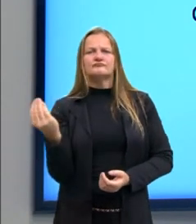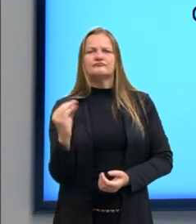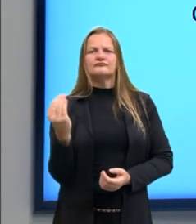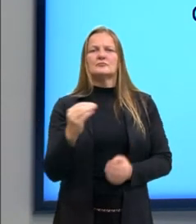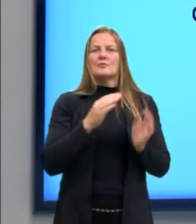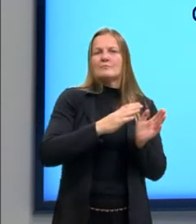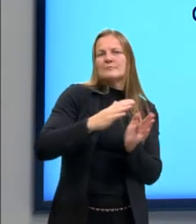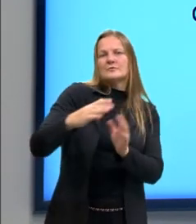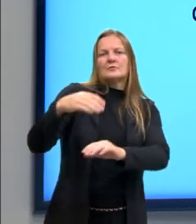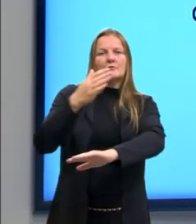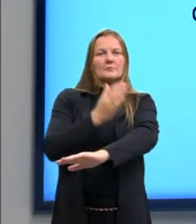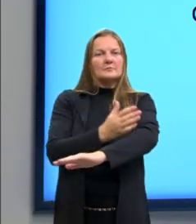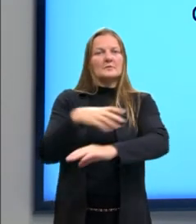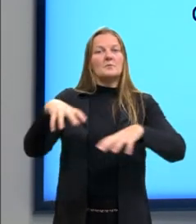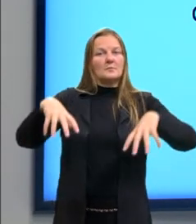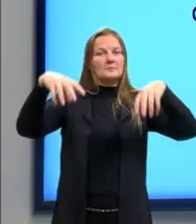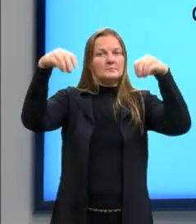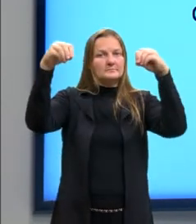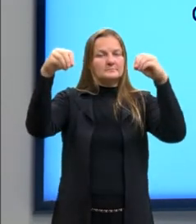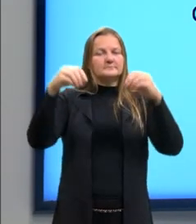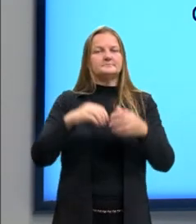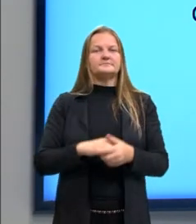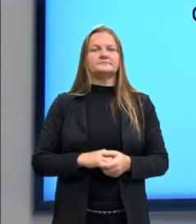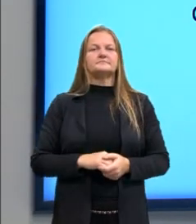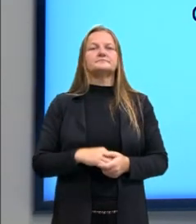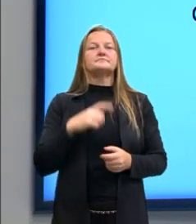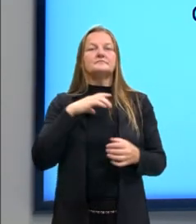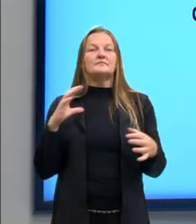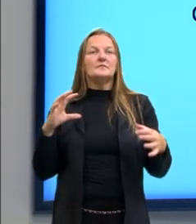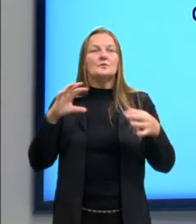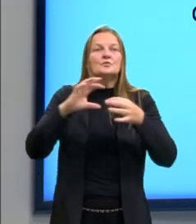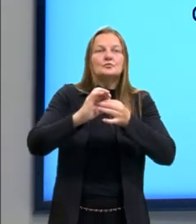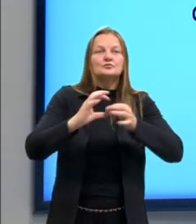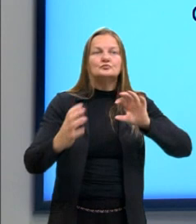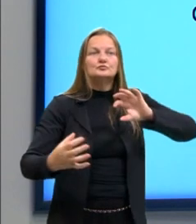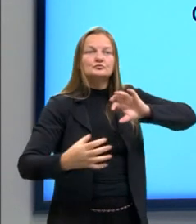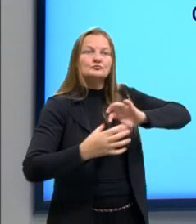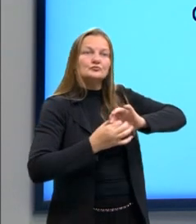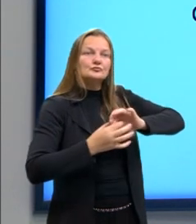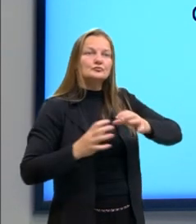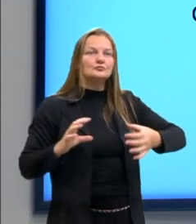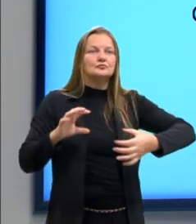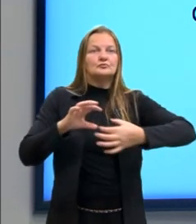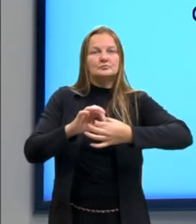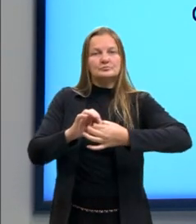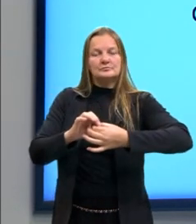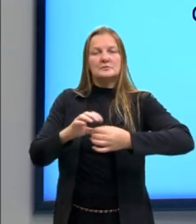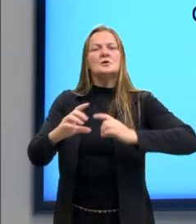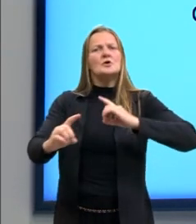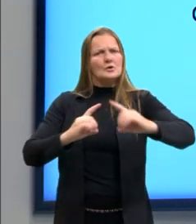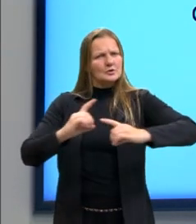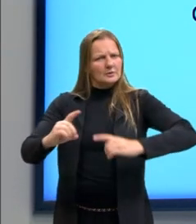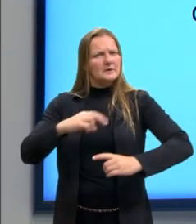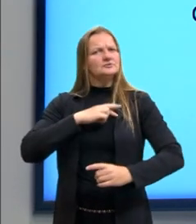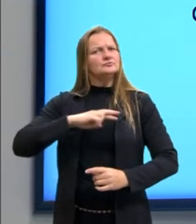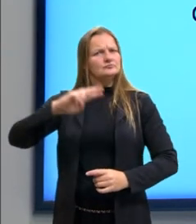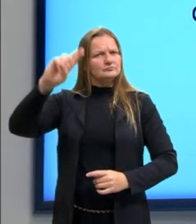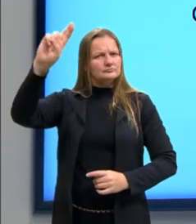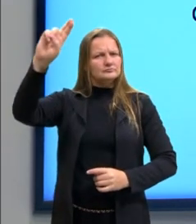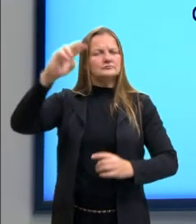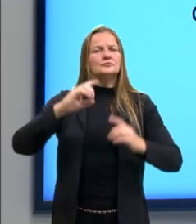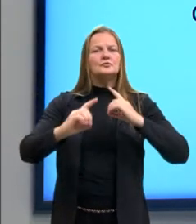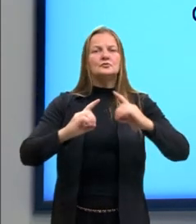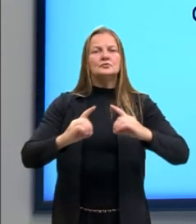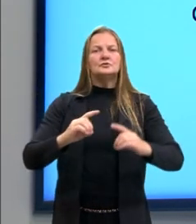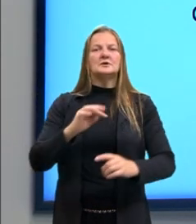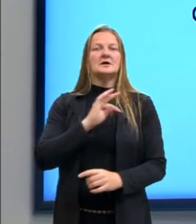esse período medieval, elas estavam conectadas, elas estavam ligadas a esse debate religioso, que é um debate da